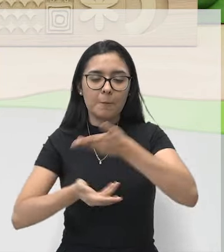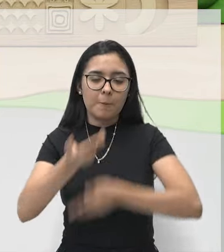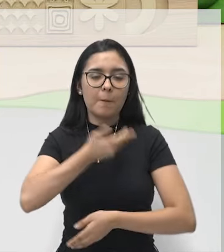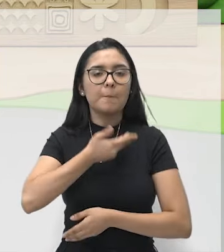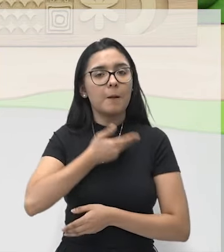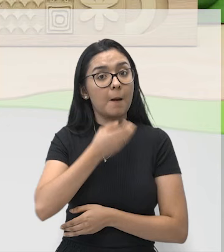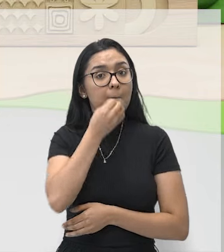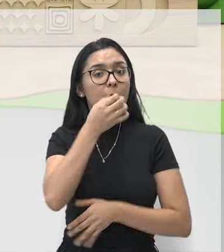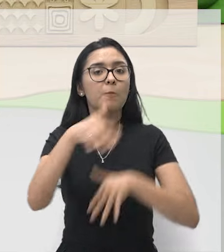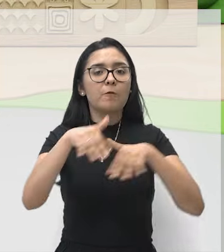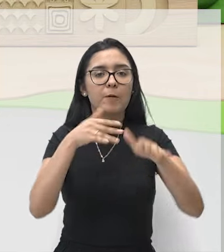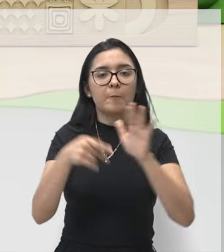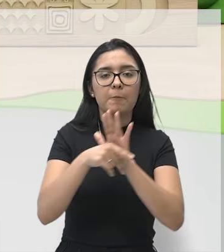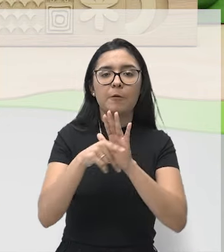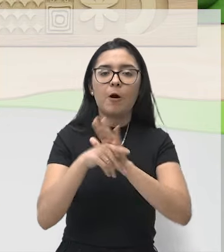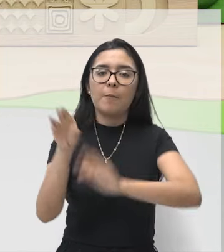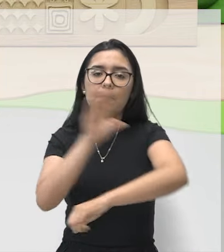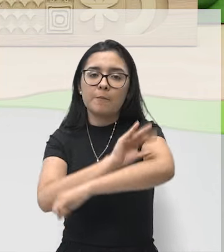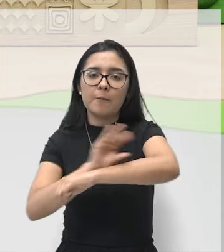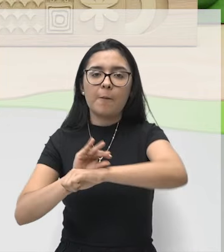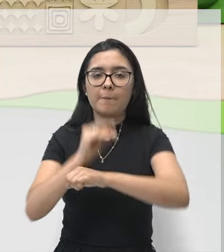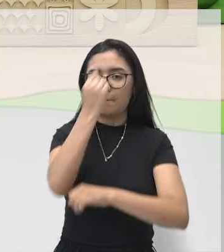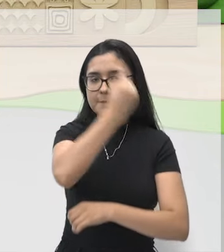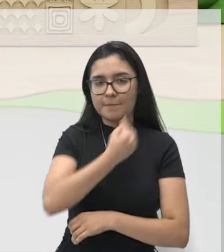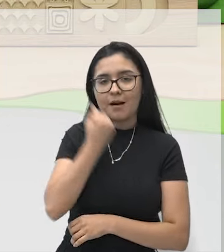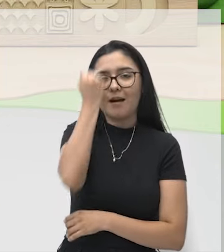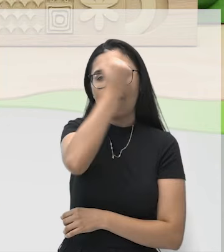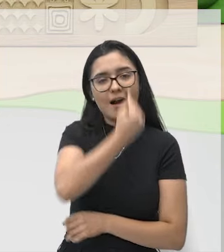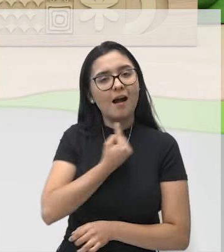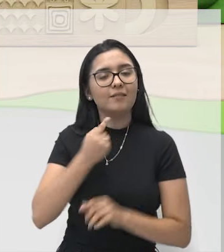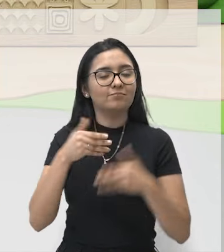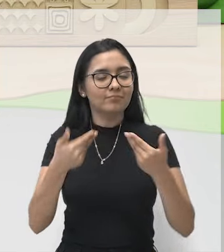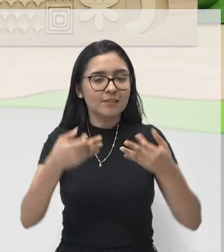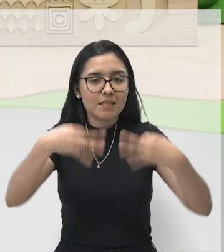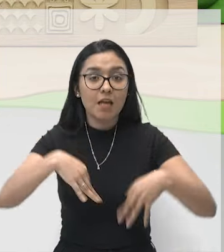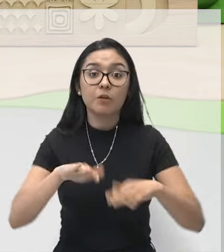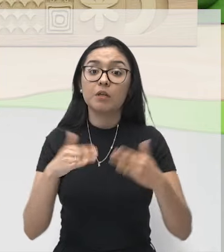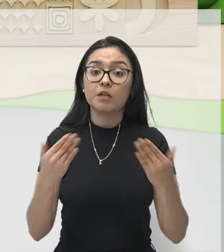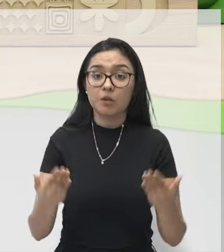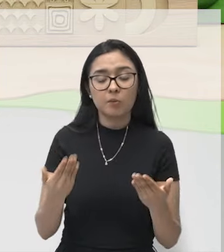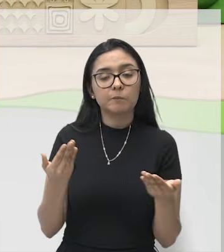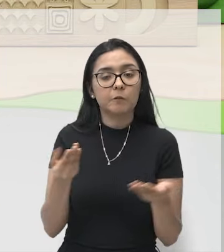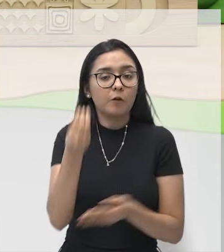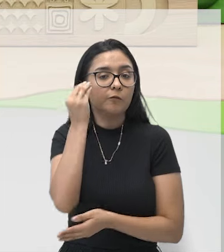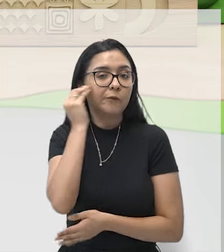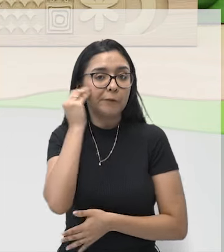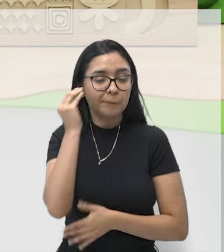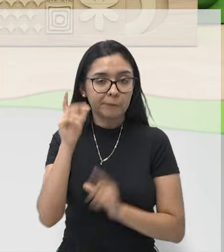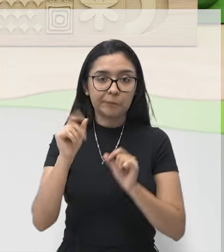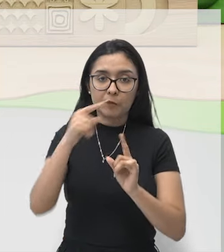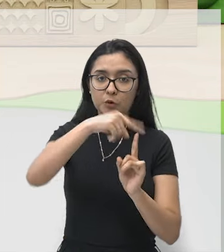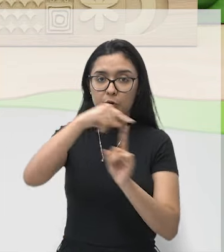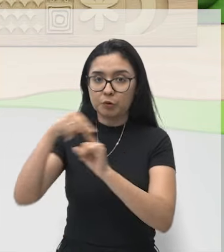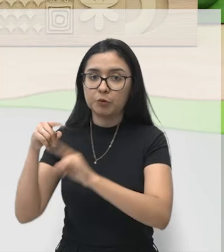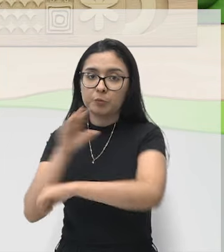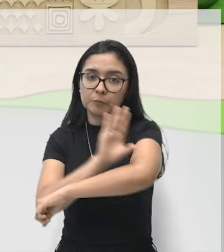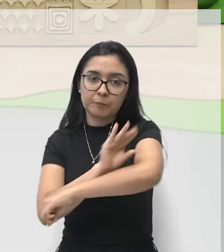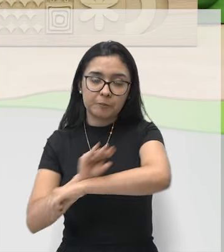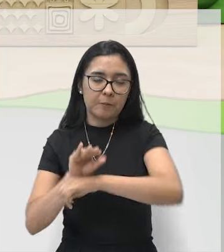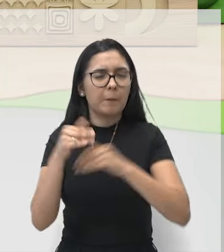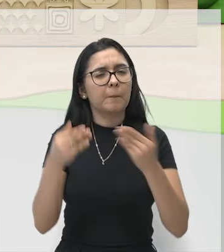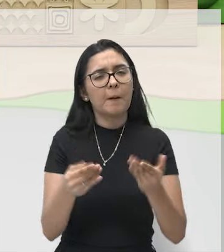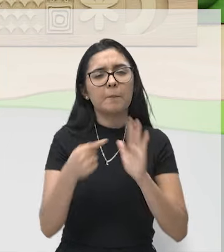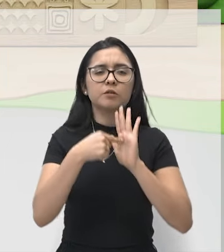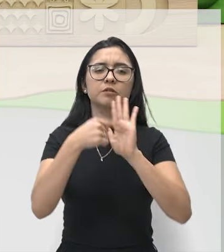os seus músculos da face. Então, nós vemos aqui os músculos, certo? Tendo aí, para